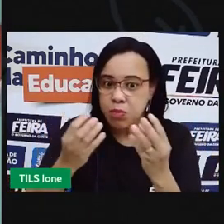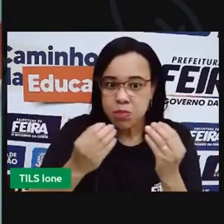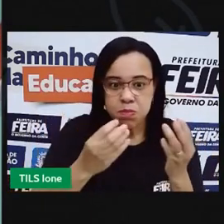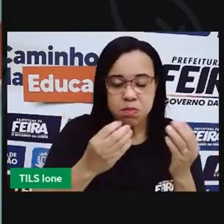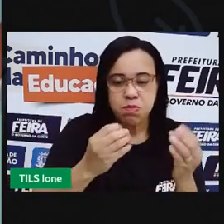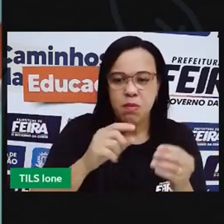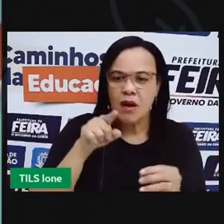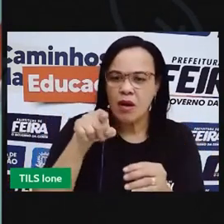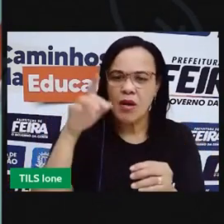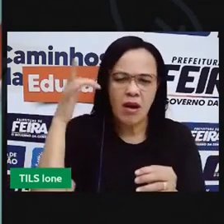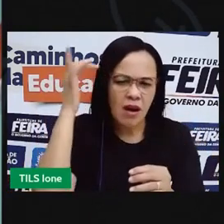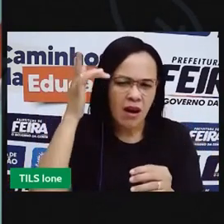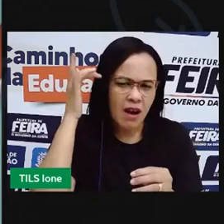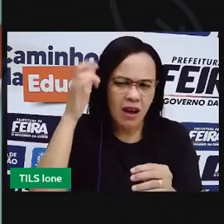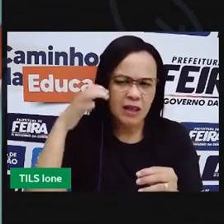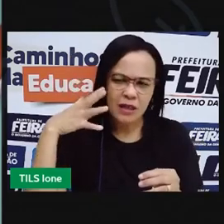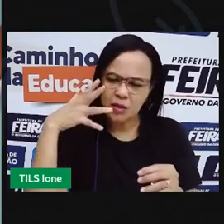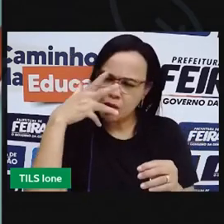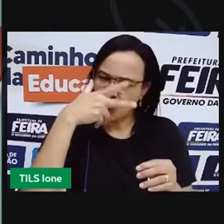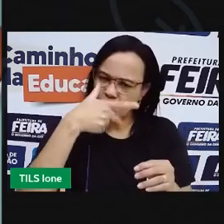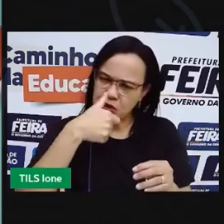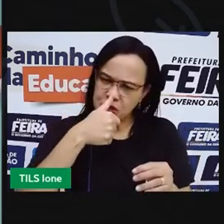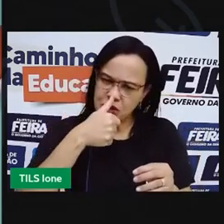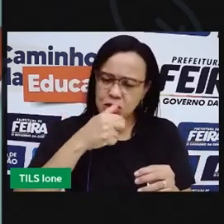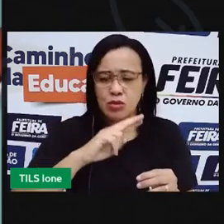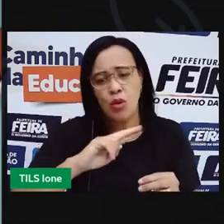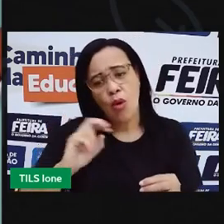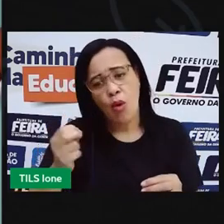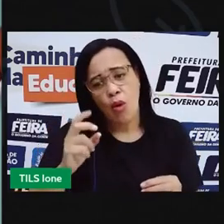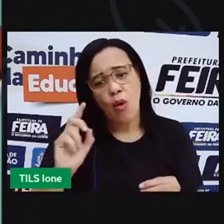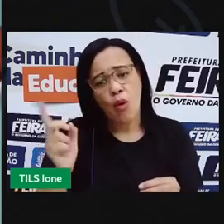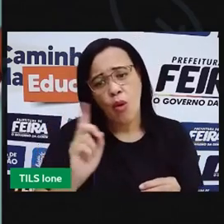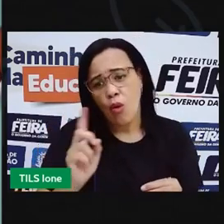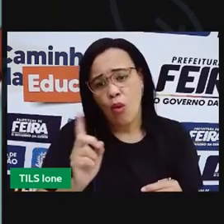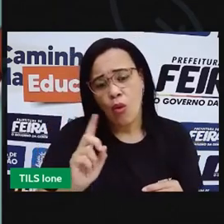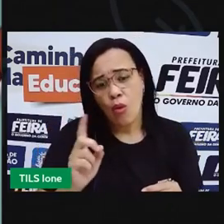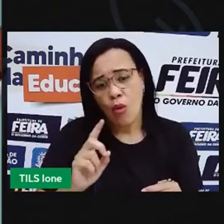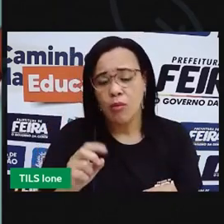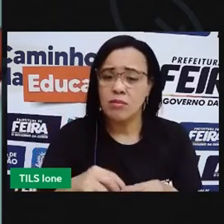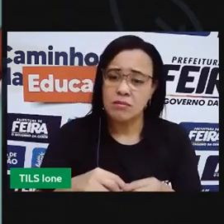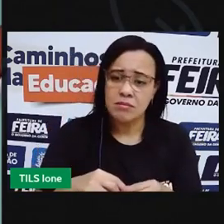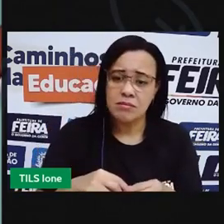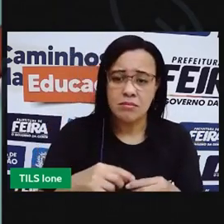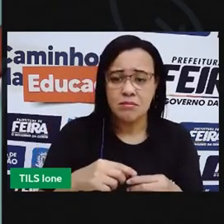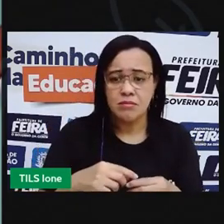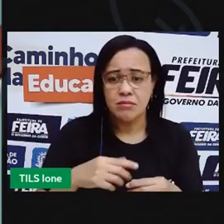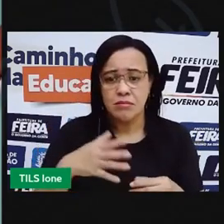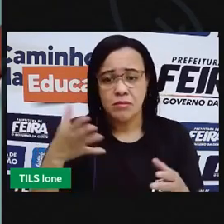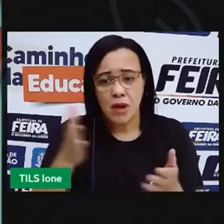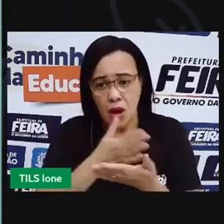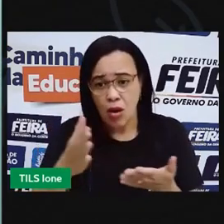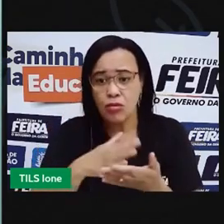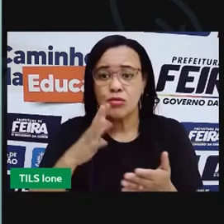Você acha uns bichos bonitos. Você acha uns bonitos. Outros não.